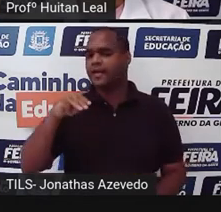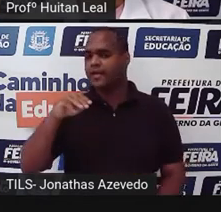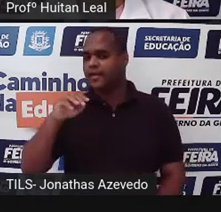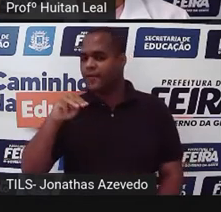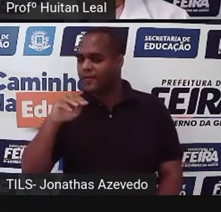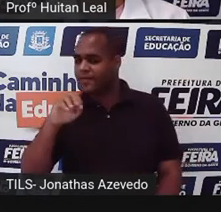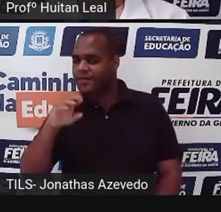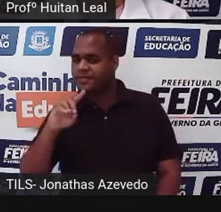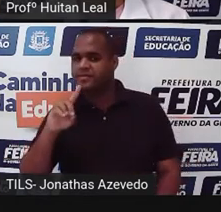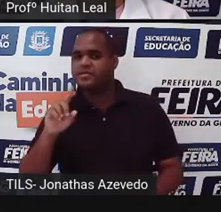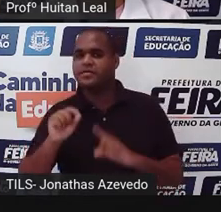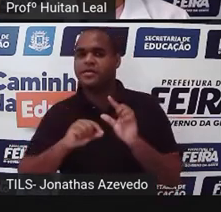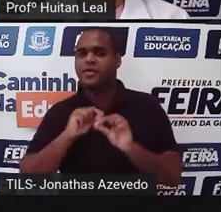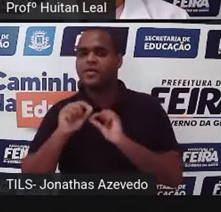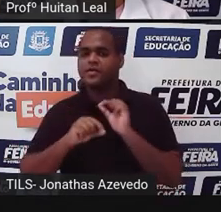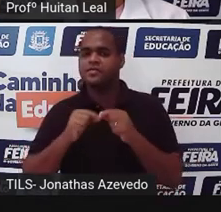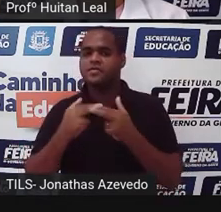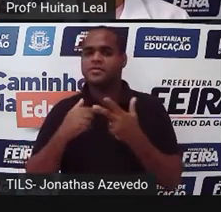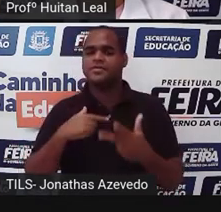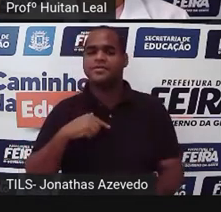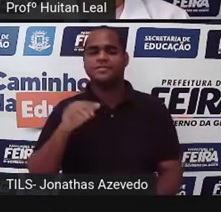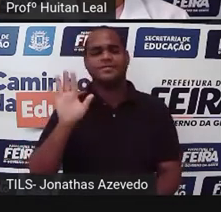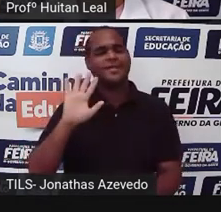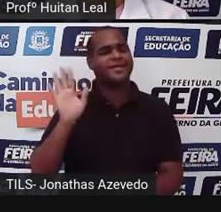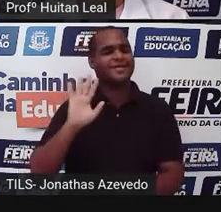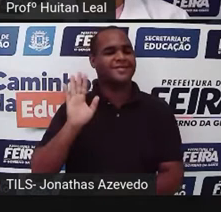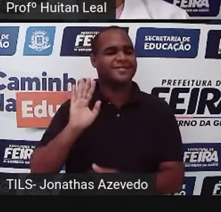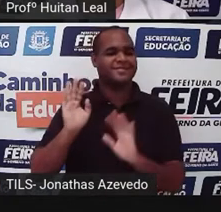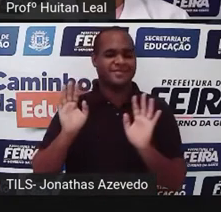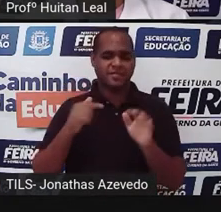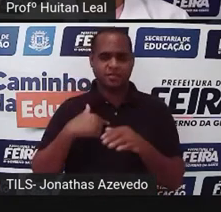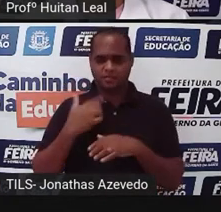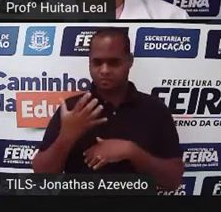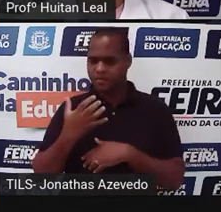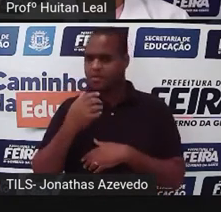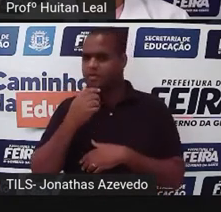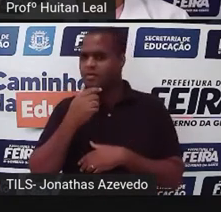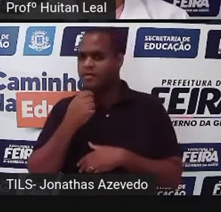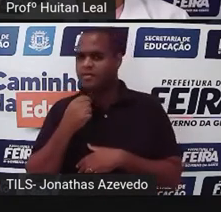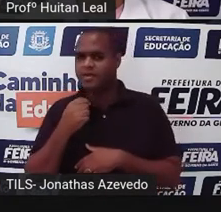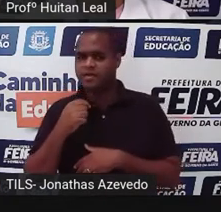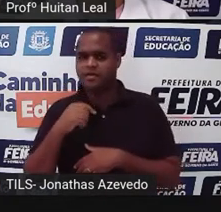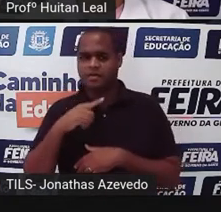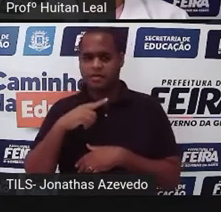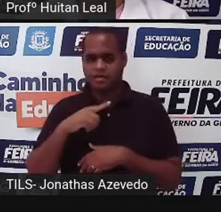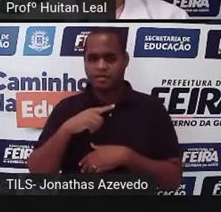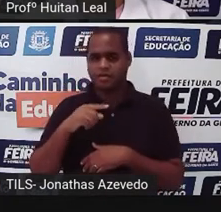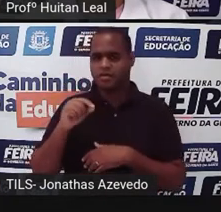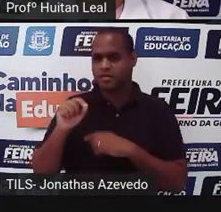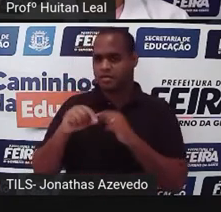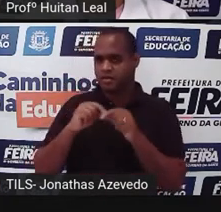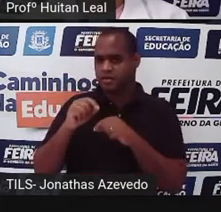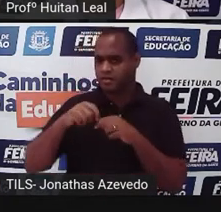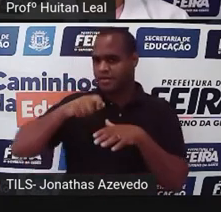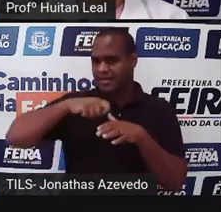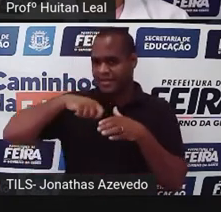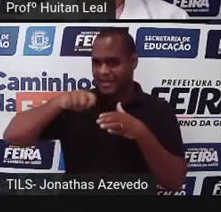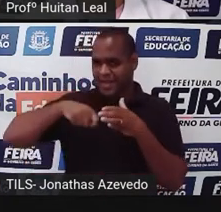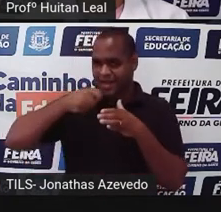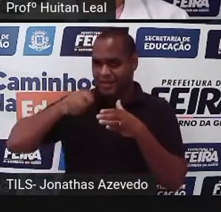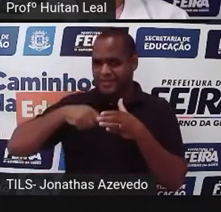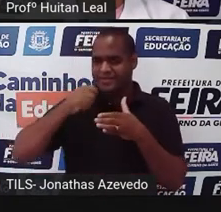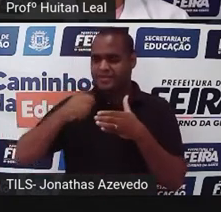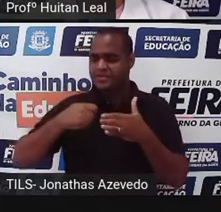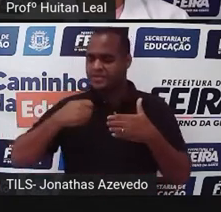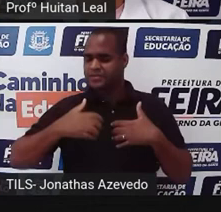o que deseja a dona Maria? Nada, querida. Só que o meu marido quer comer no jantar caldo de tripas e